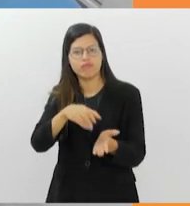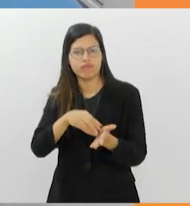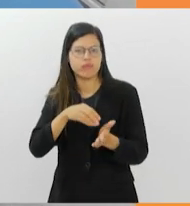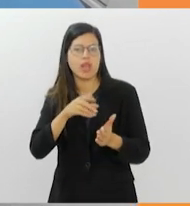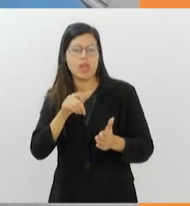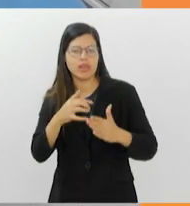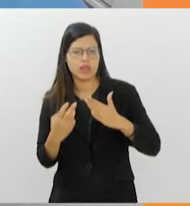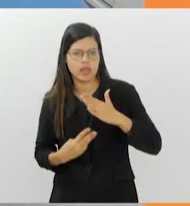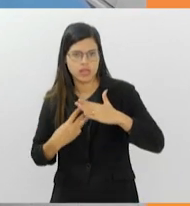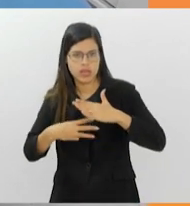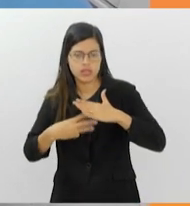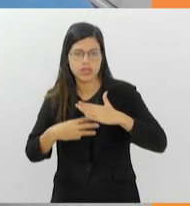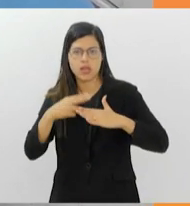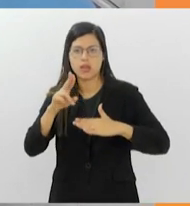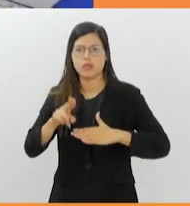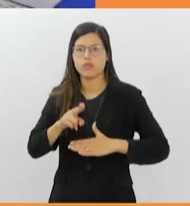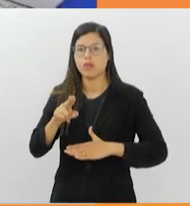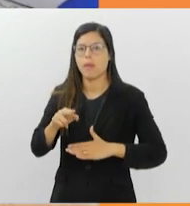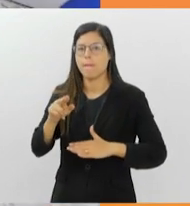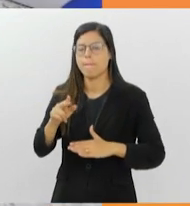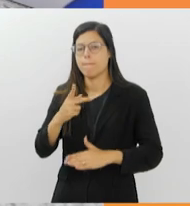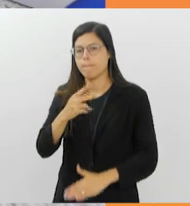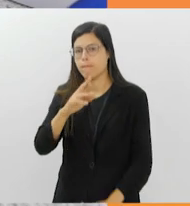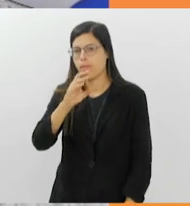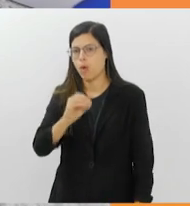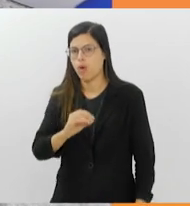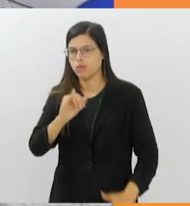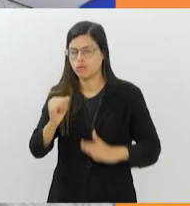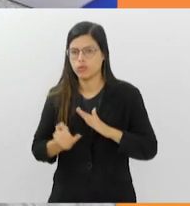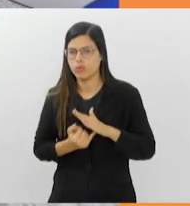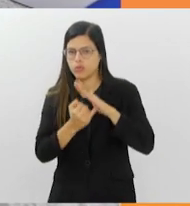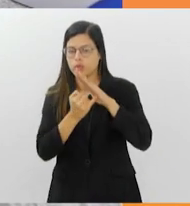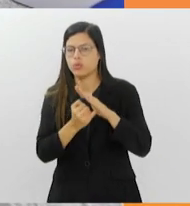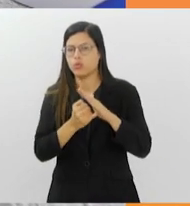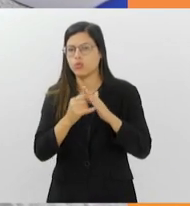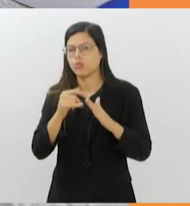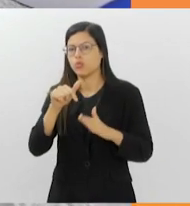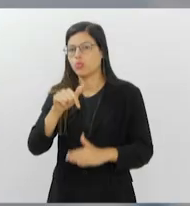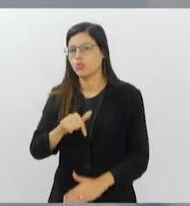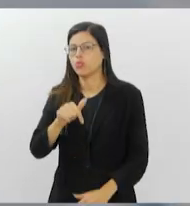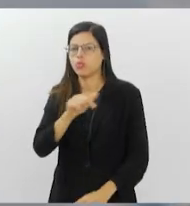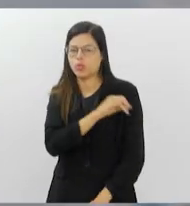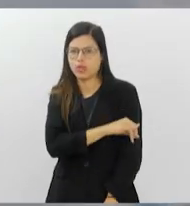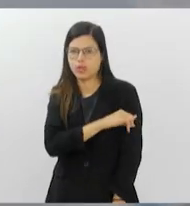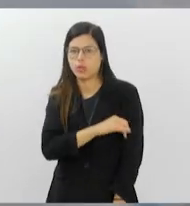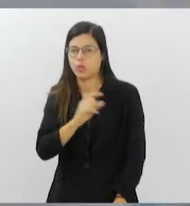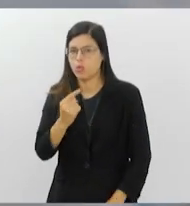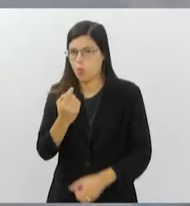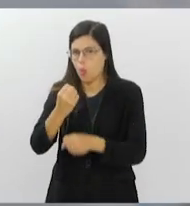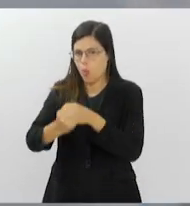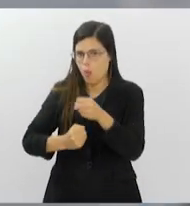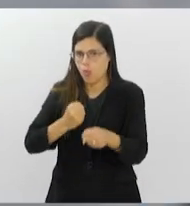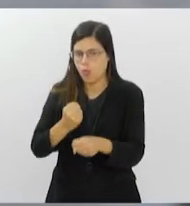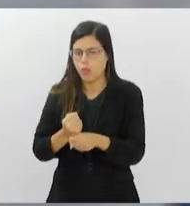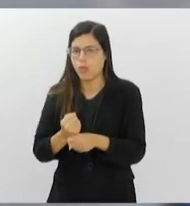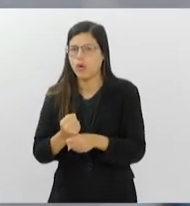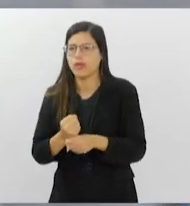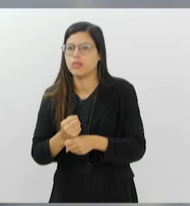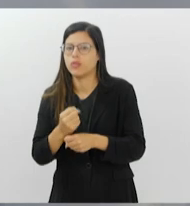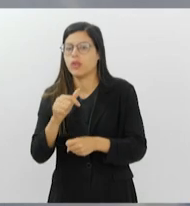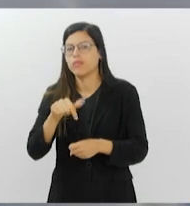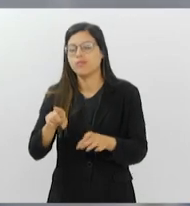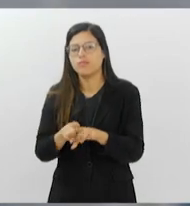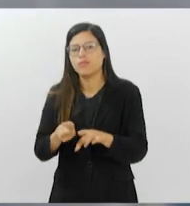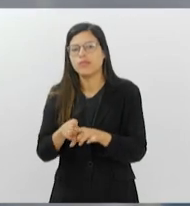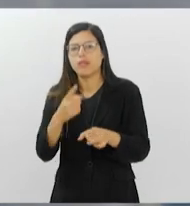será executada pela Fundação Pró-Instituto de Hematologia do Rio pelo período de um ano. Os serviços de filtragem de hemácias